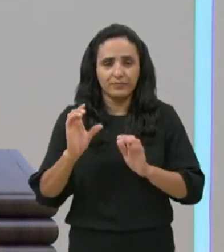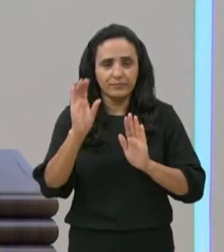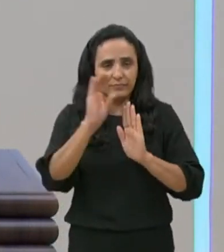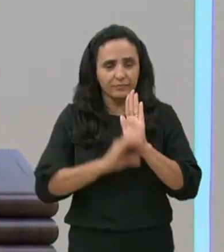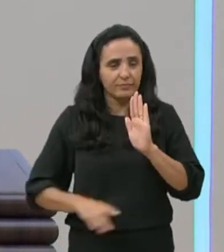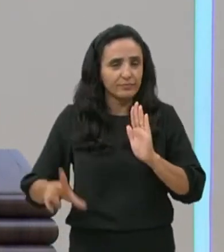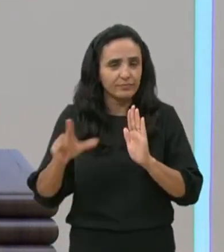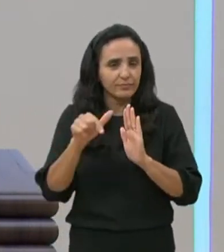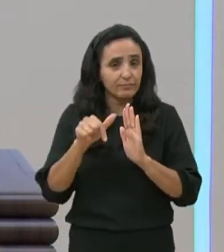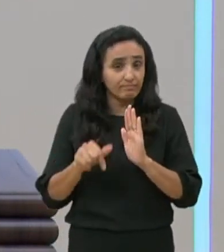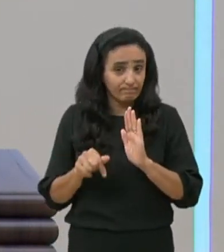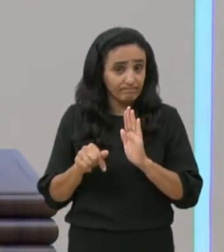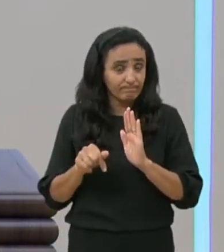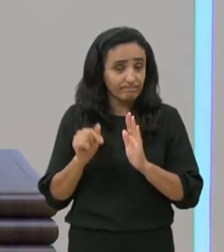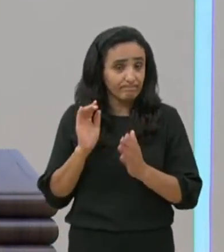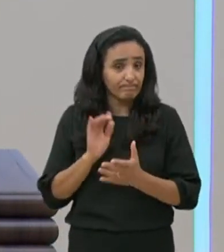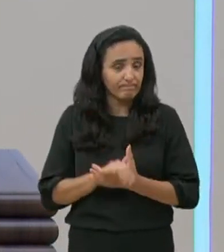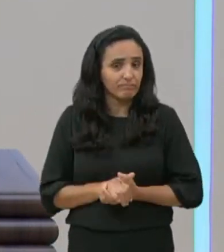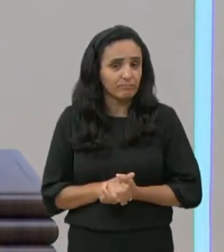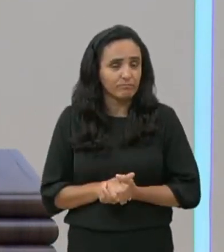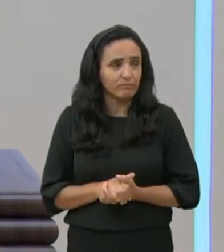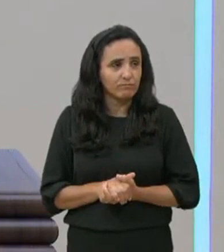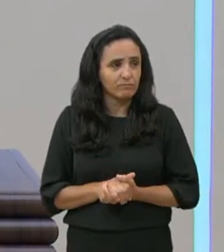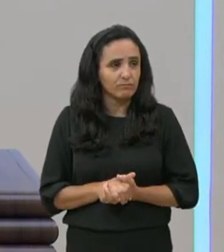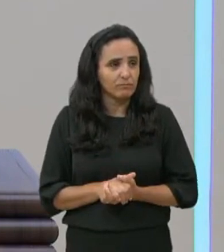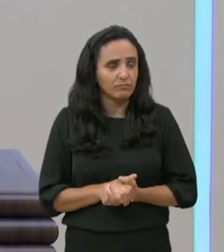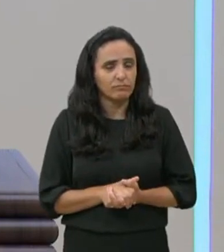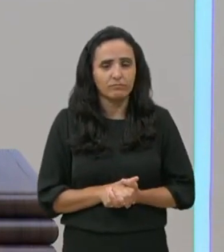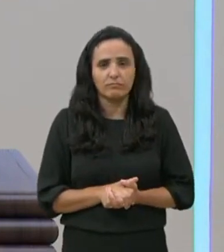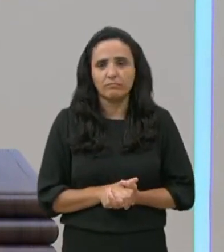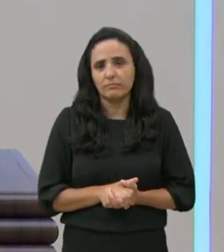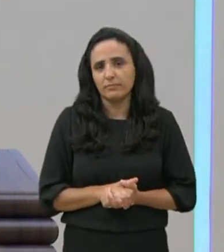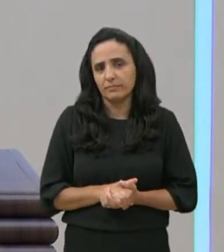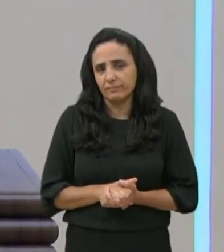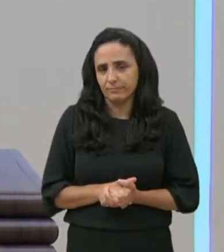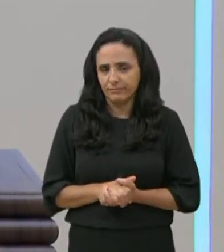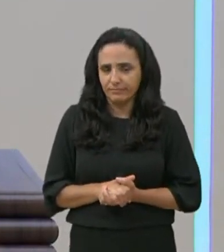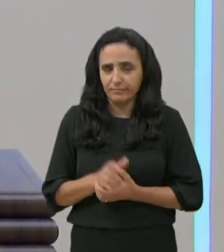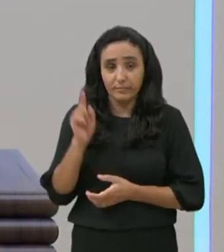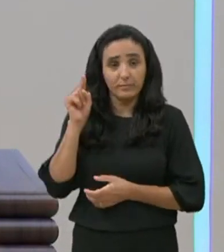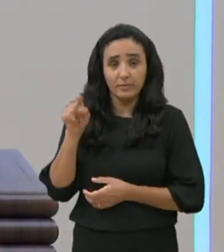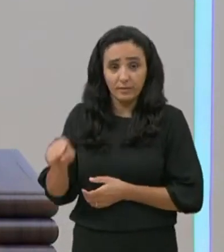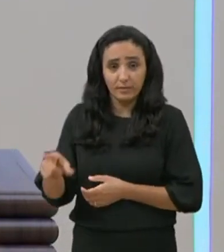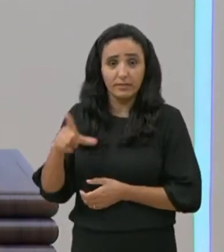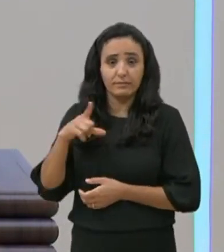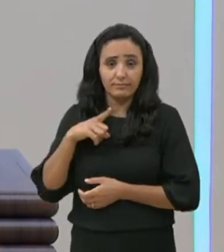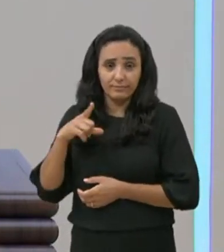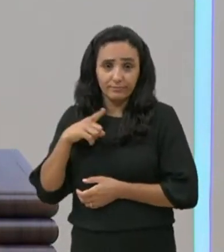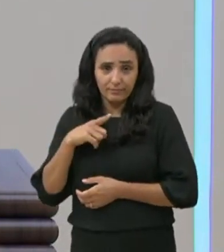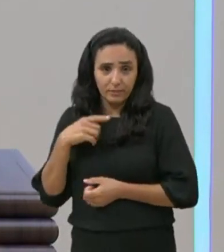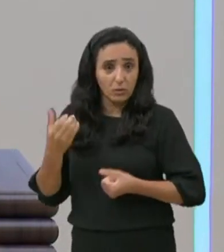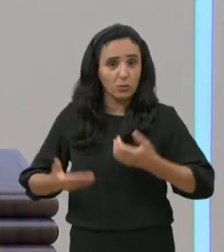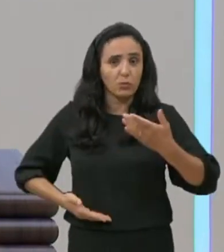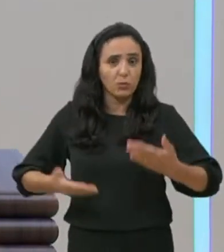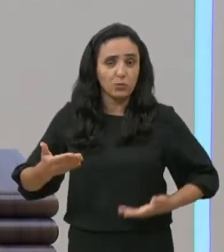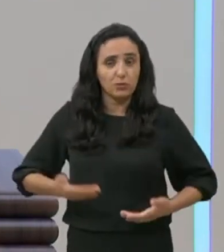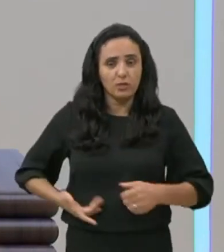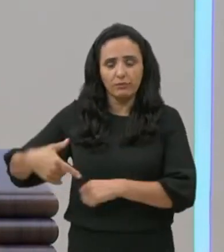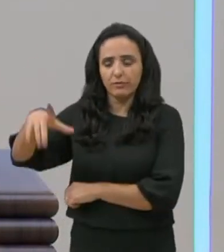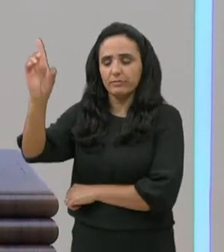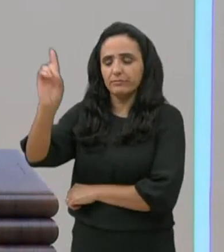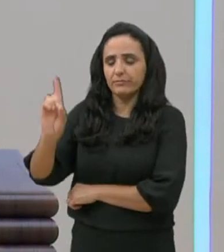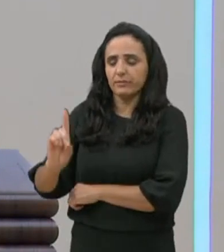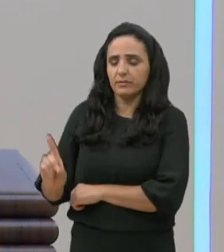nós vimos que este homem tinha um paralítico, ou digo, um criado em casa, e este estava